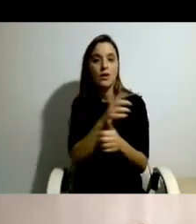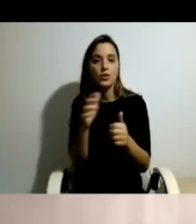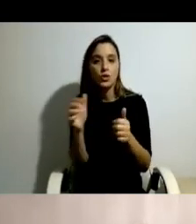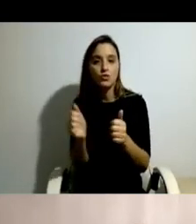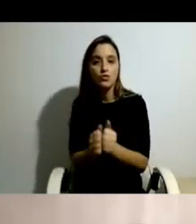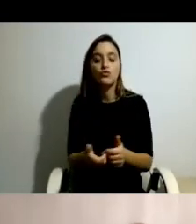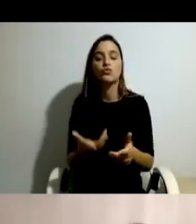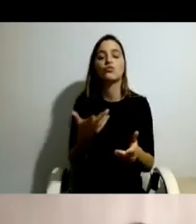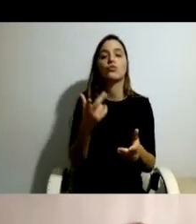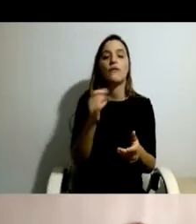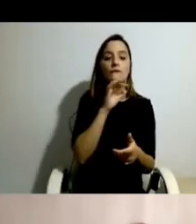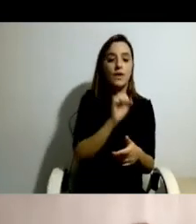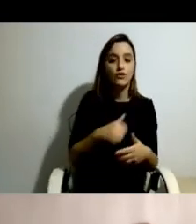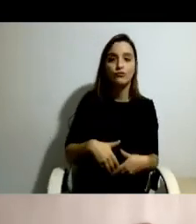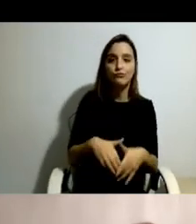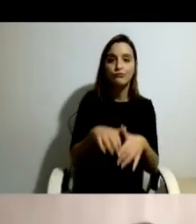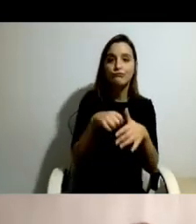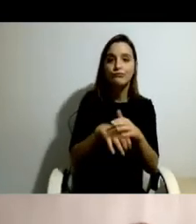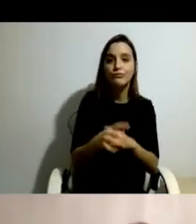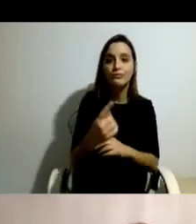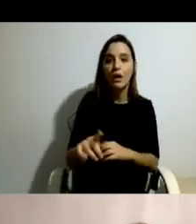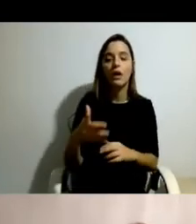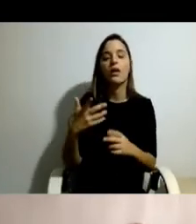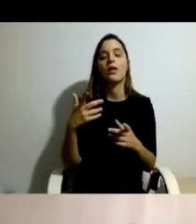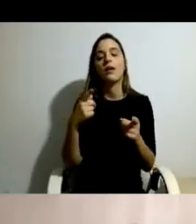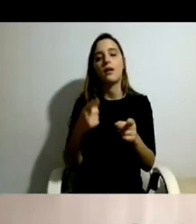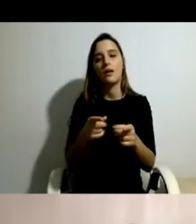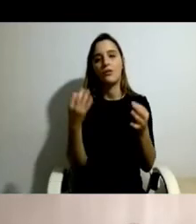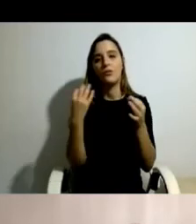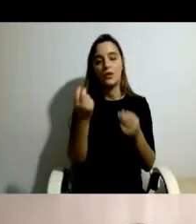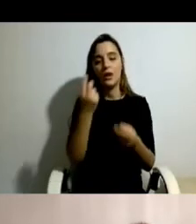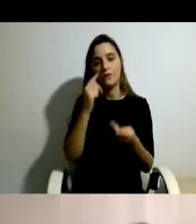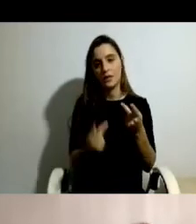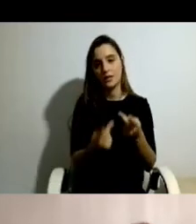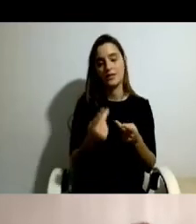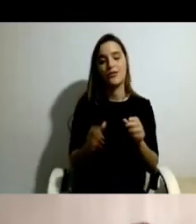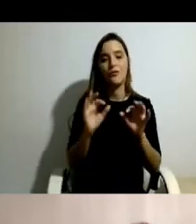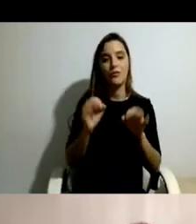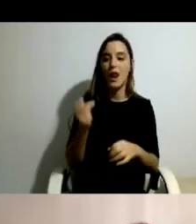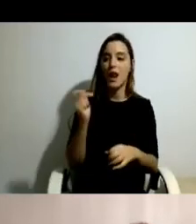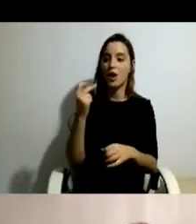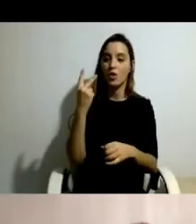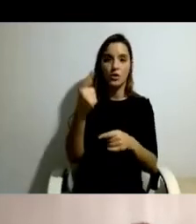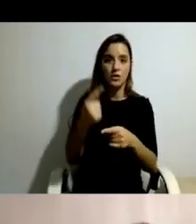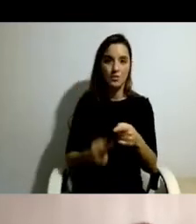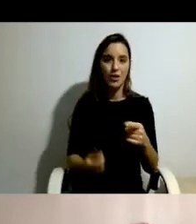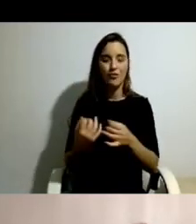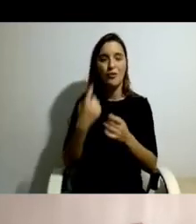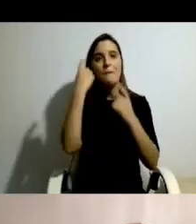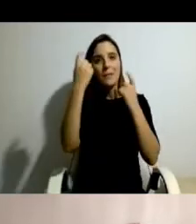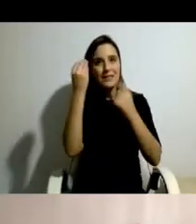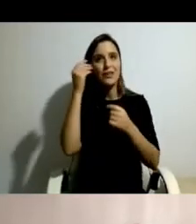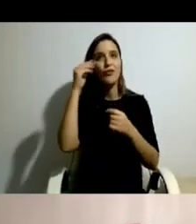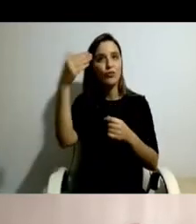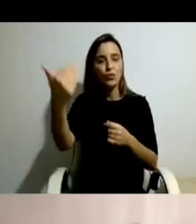filhos. Foi uma coisa interessante que apareceu já na avaliação final, passados dois anos e meio do projeto estar a decorrer.